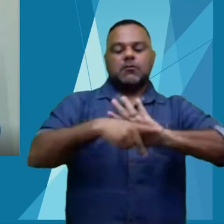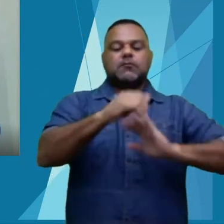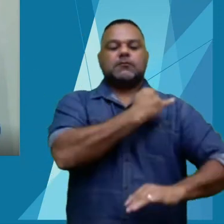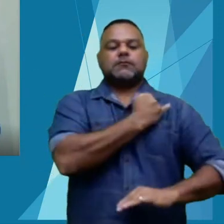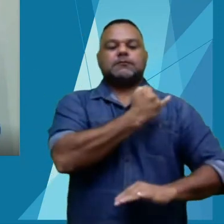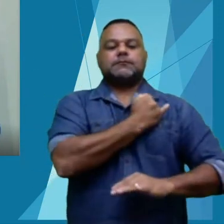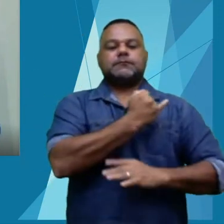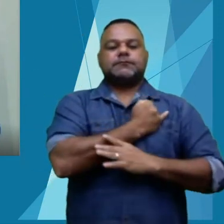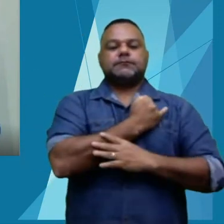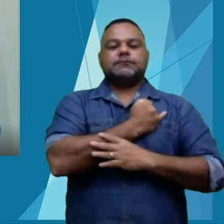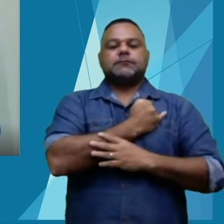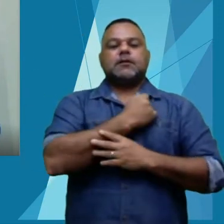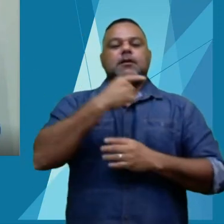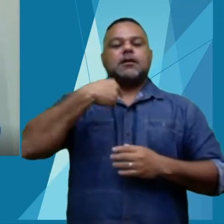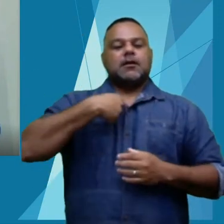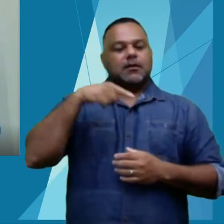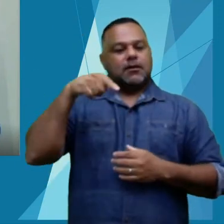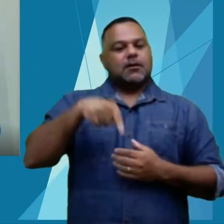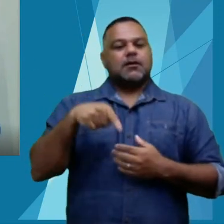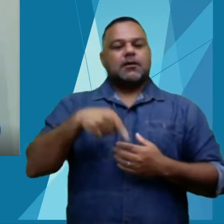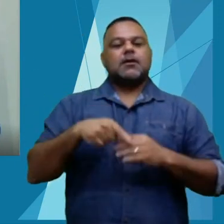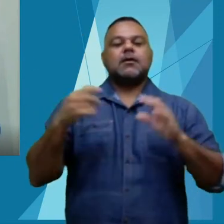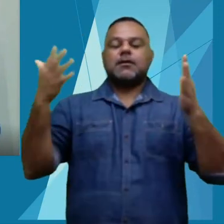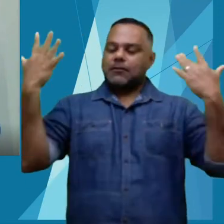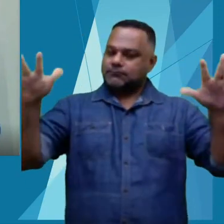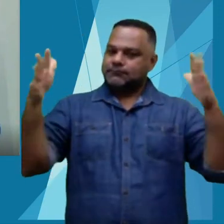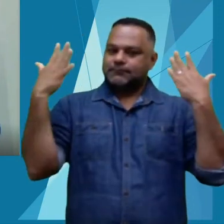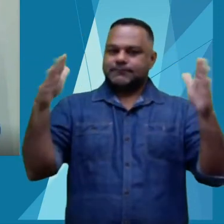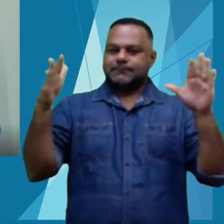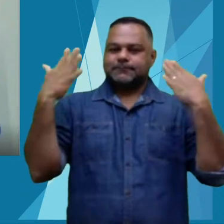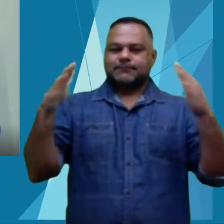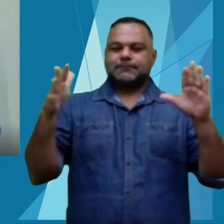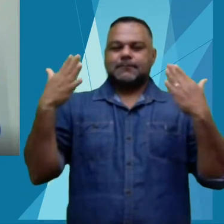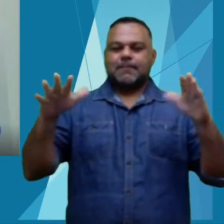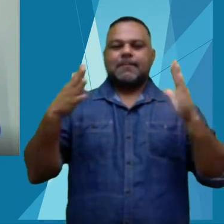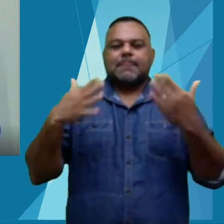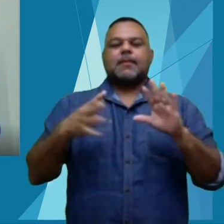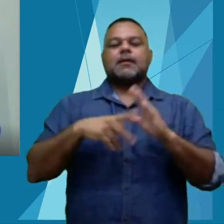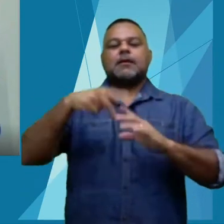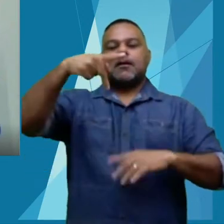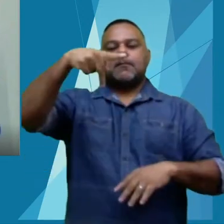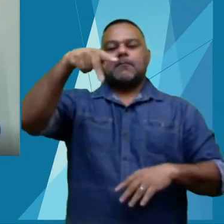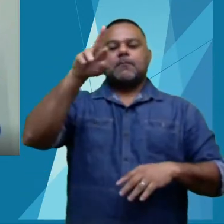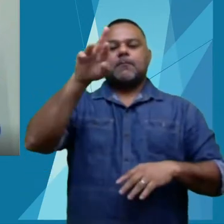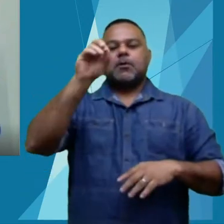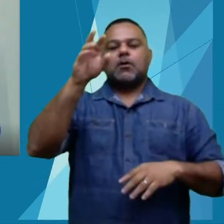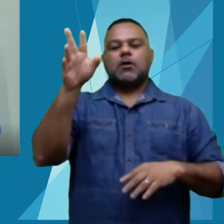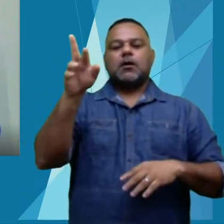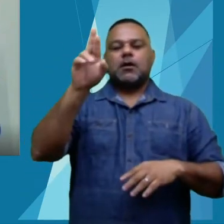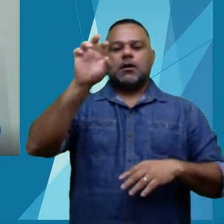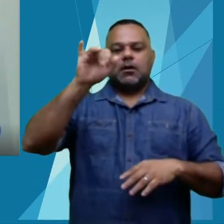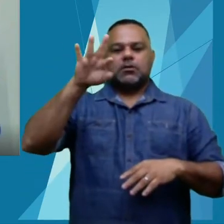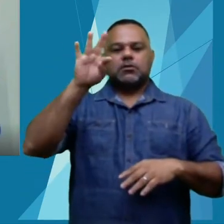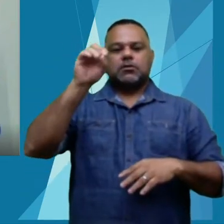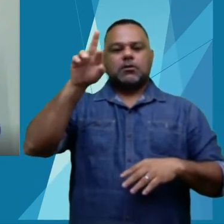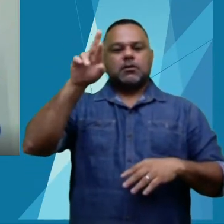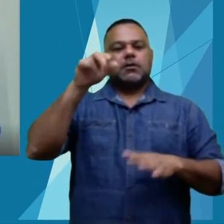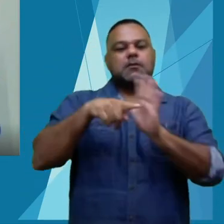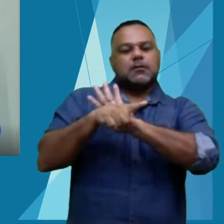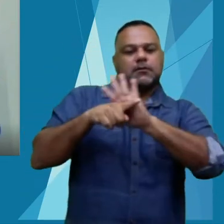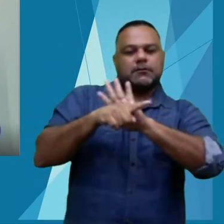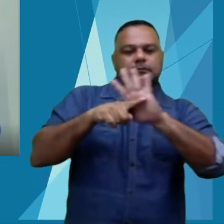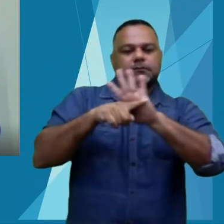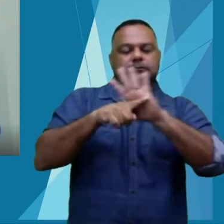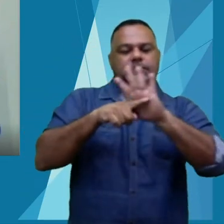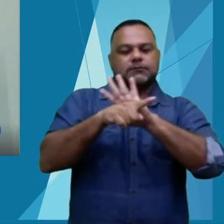Então, eu aqui quero parabenizar a pró-reitoria de pesquisa, que, como muito bem foi falado,